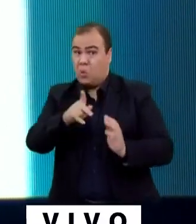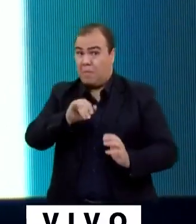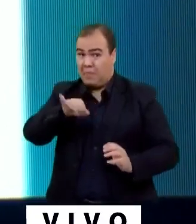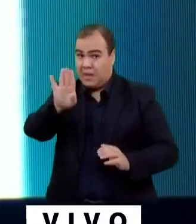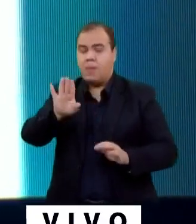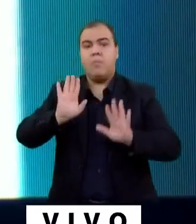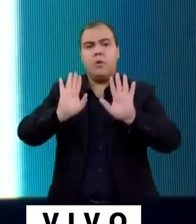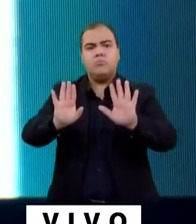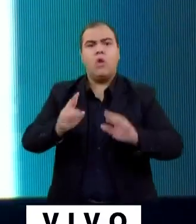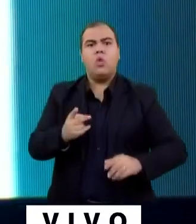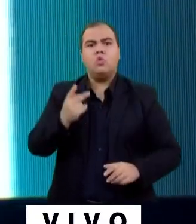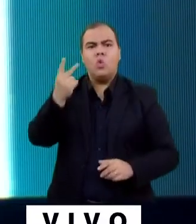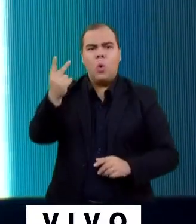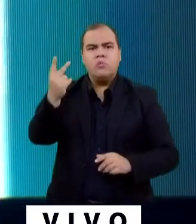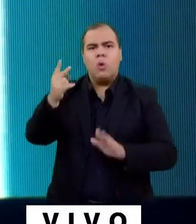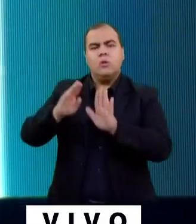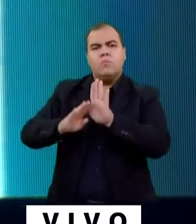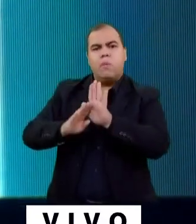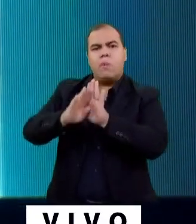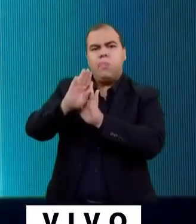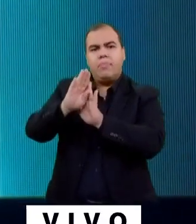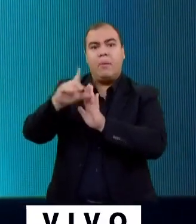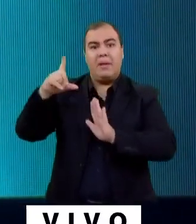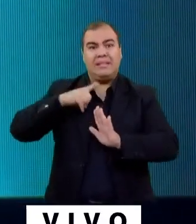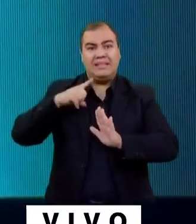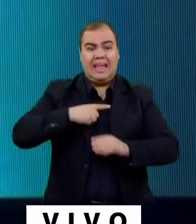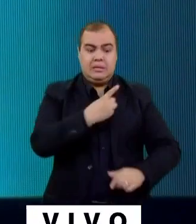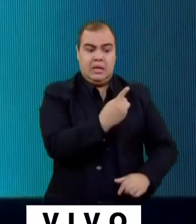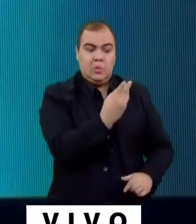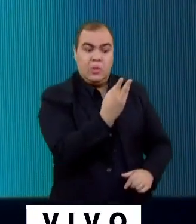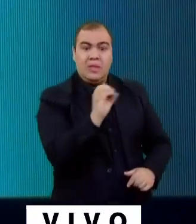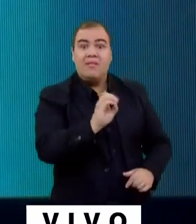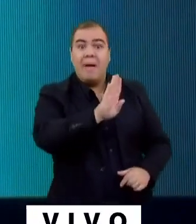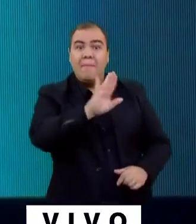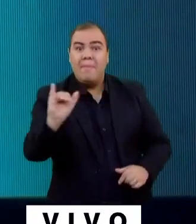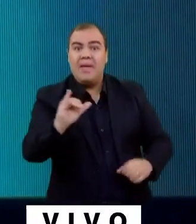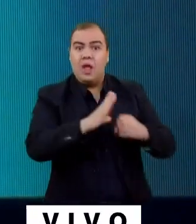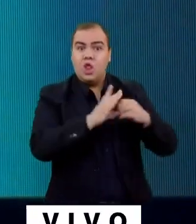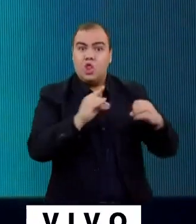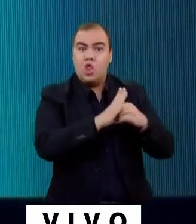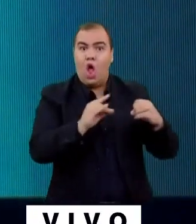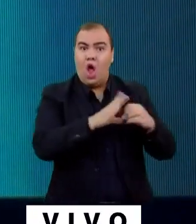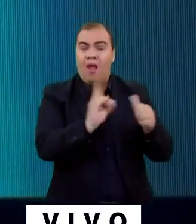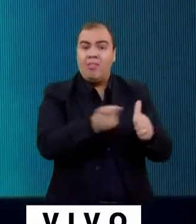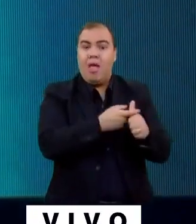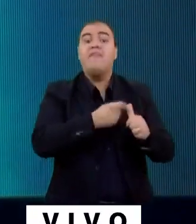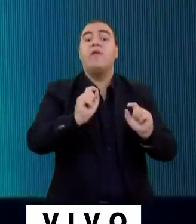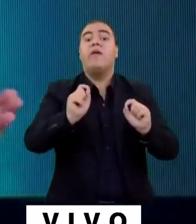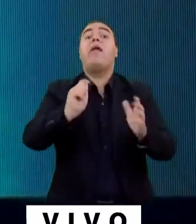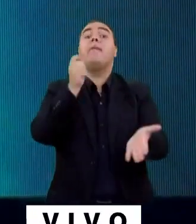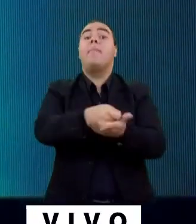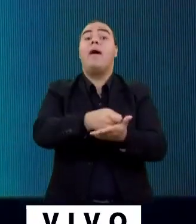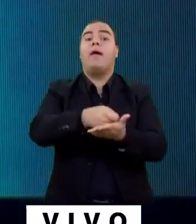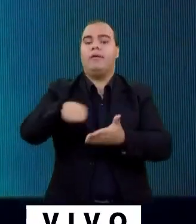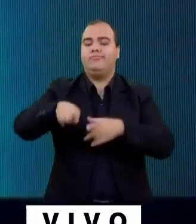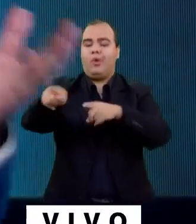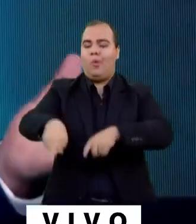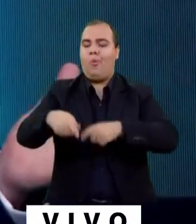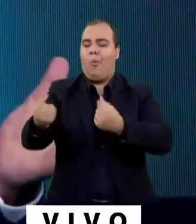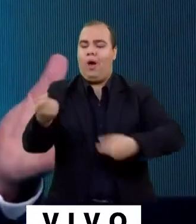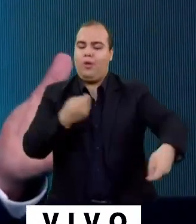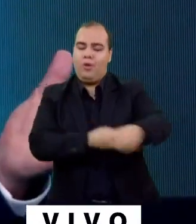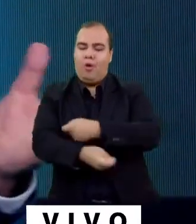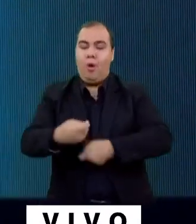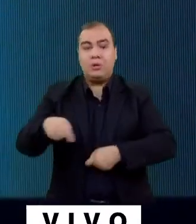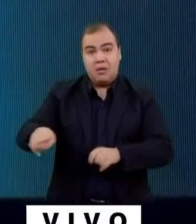dois pontos, o buraco na conta com o estrangeiro é de 130 bilhões de dólares. Quem paga a conta? O agronegócio. Isso quer dizer que o agronegócio está livre